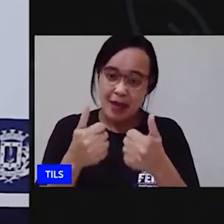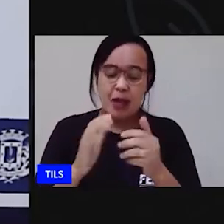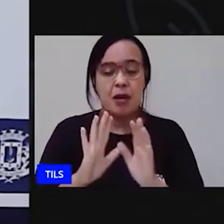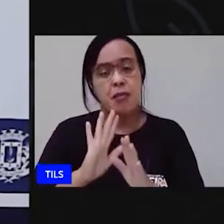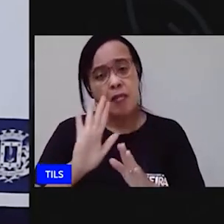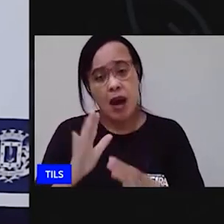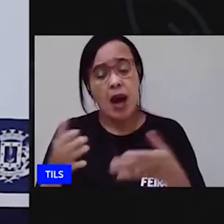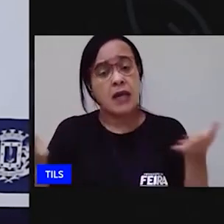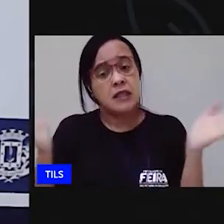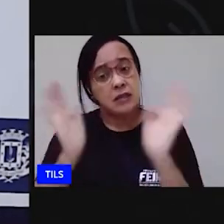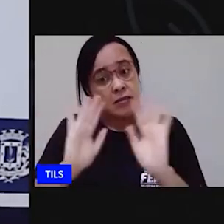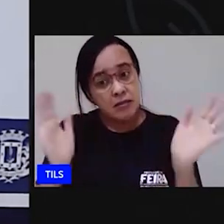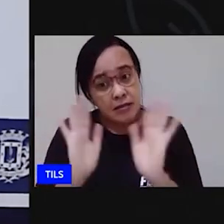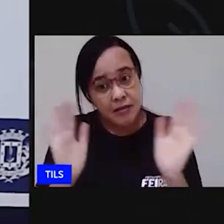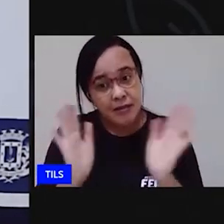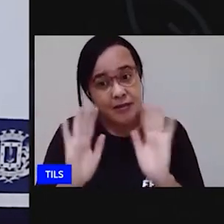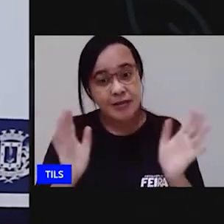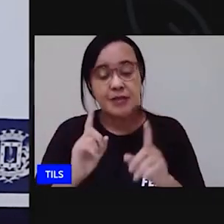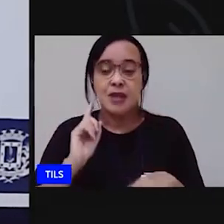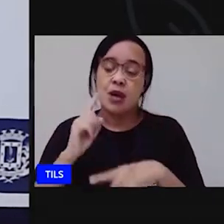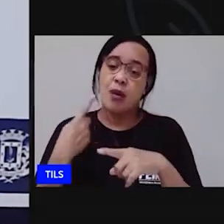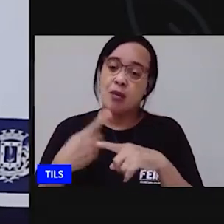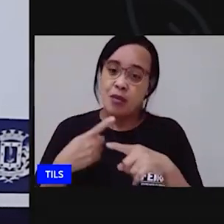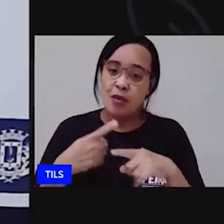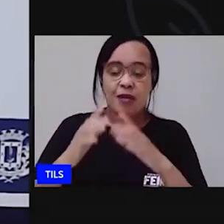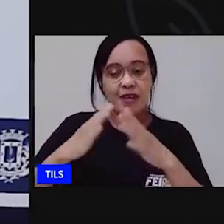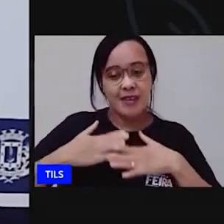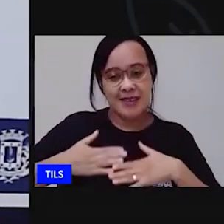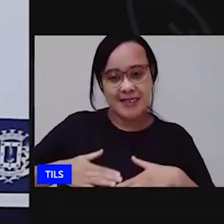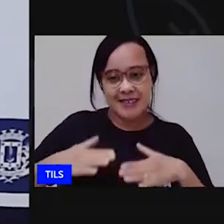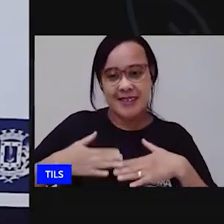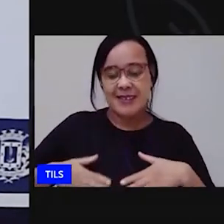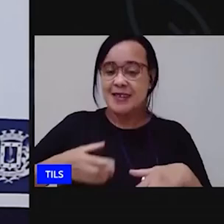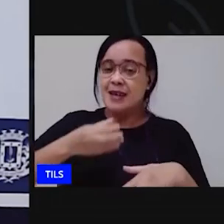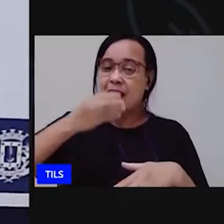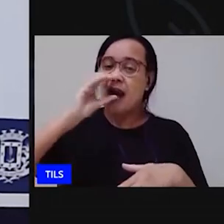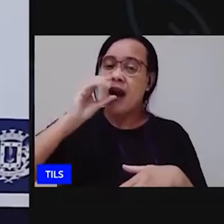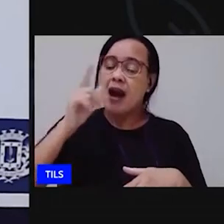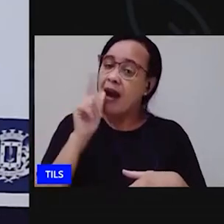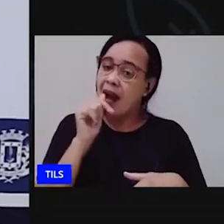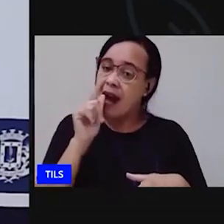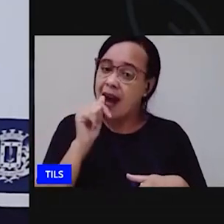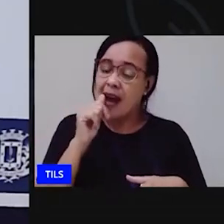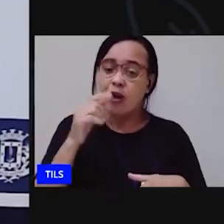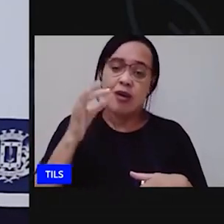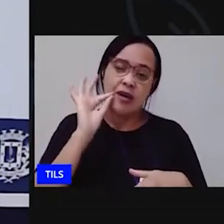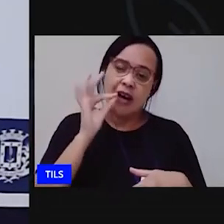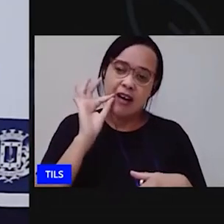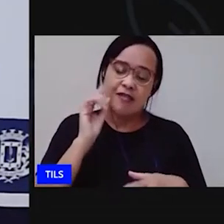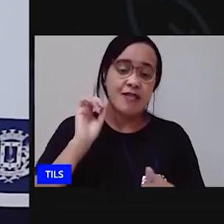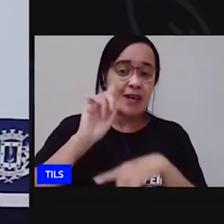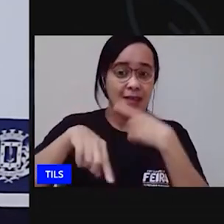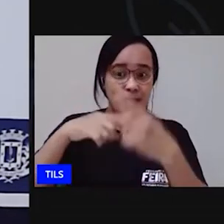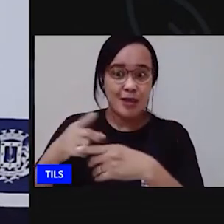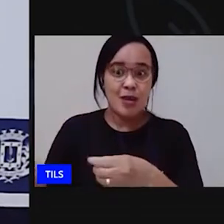tomar um café tomar uma água descansa que daqui a pouco a gente volta com outra aula tá bom